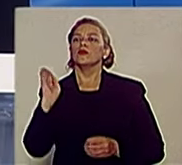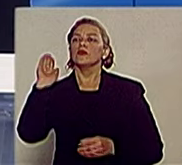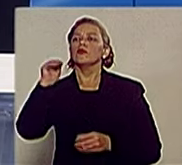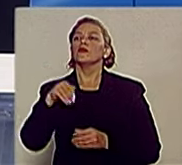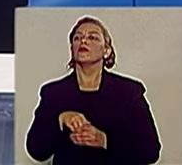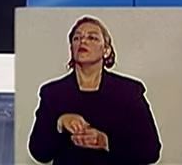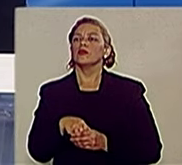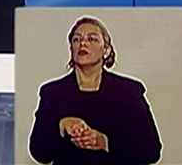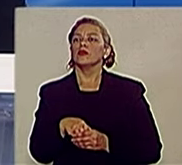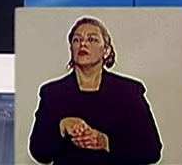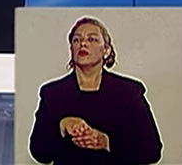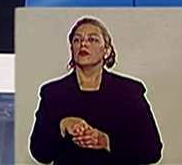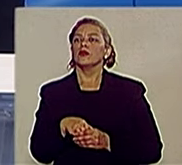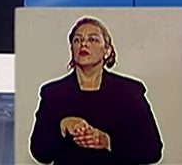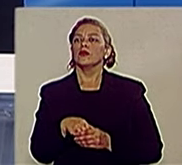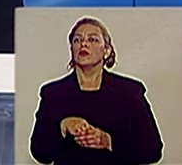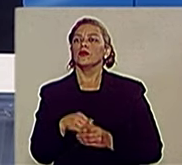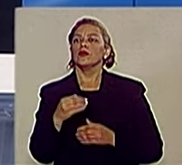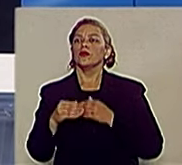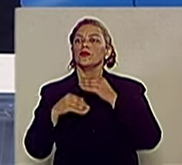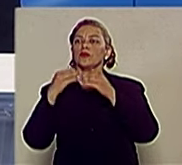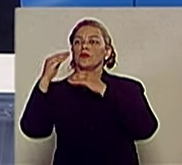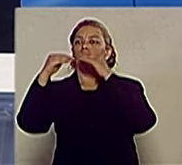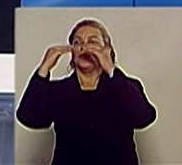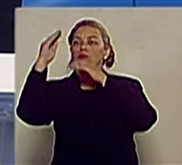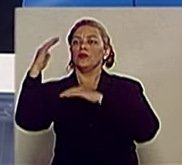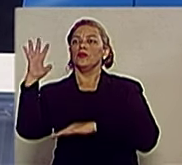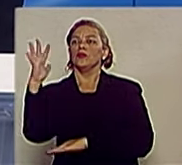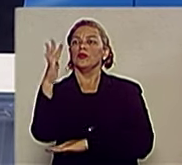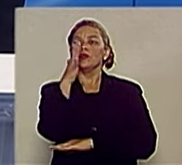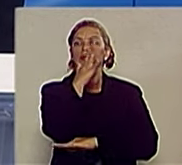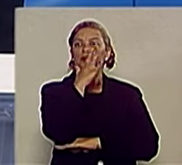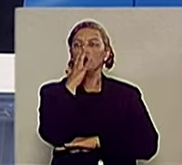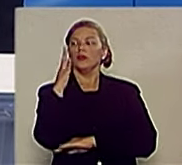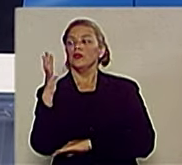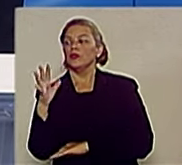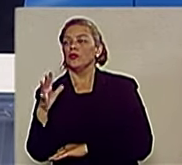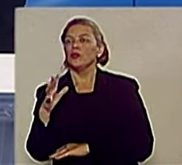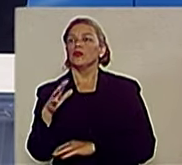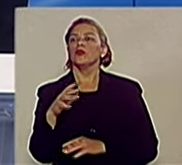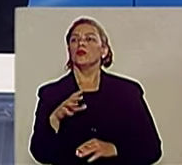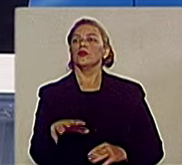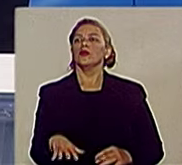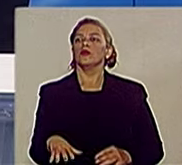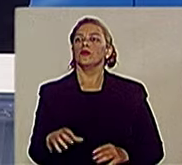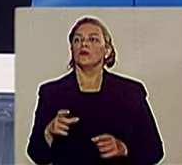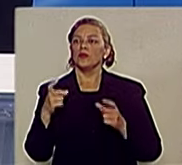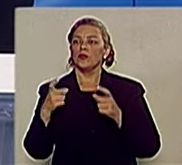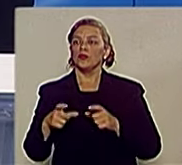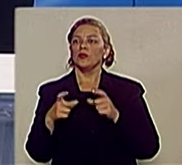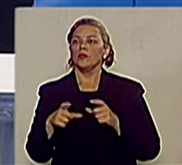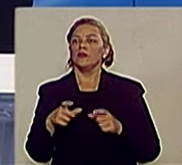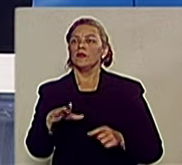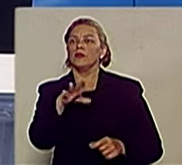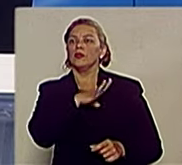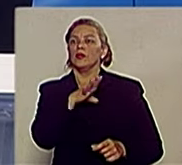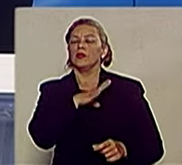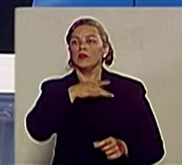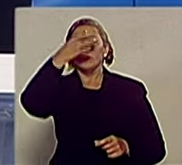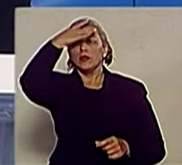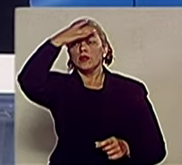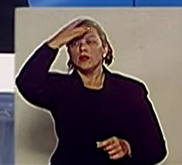Candidato, a obra de revitalização do centro da cidade tem causado muita polêmica. A população não aprovou